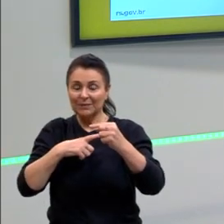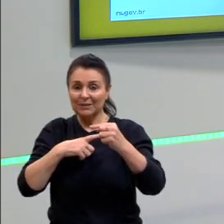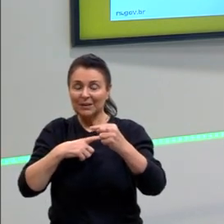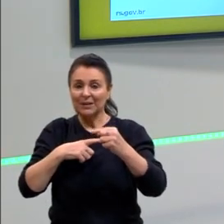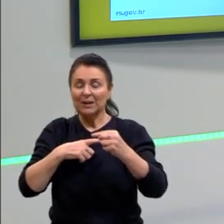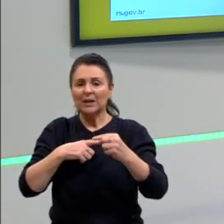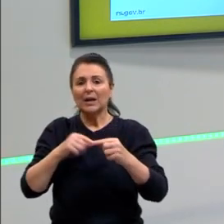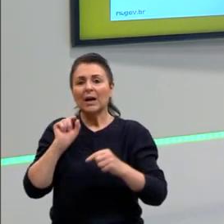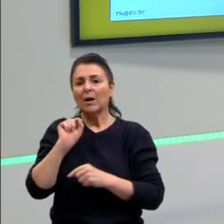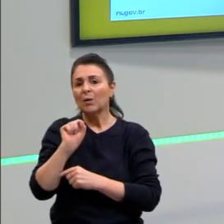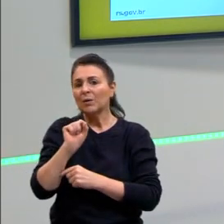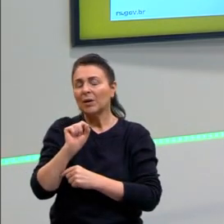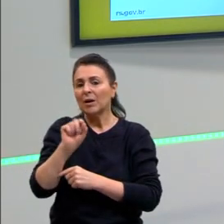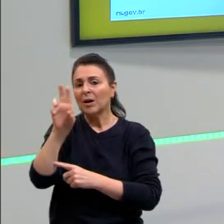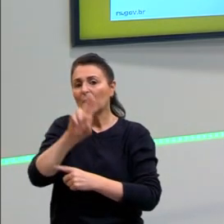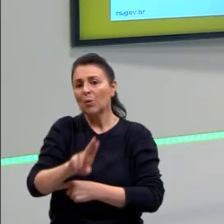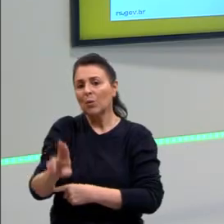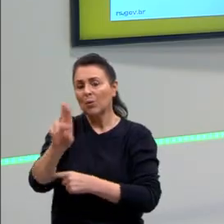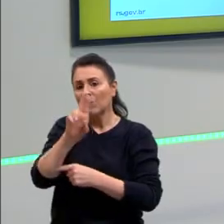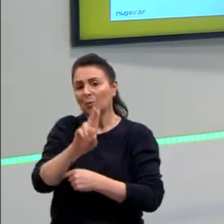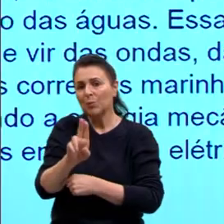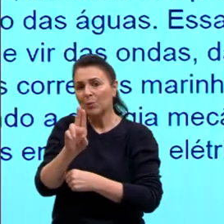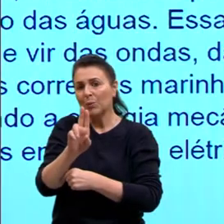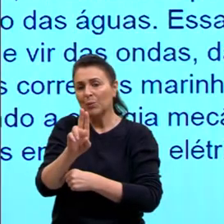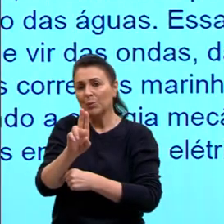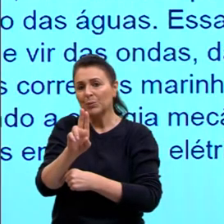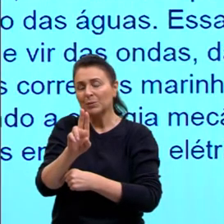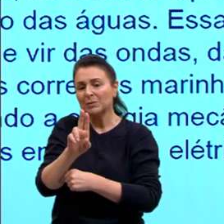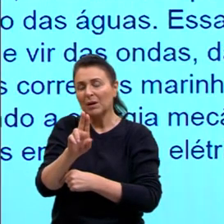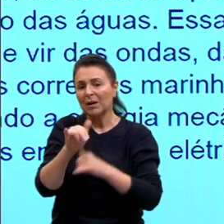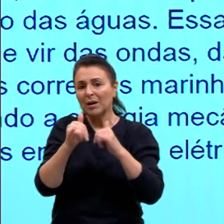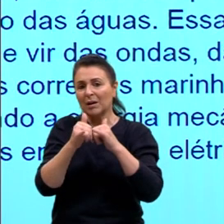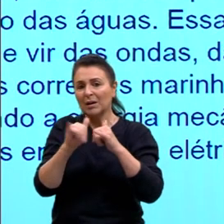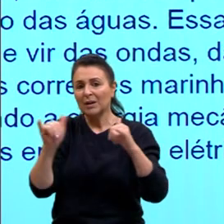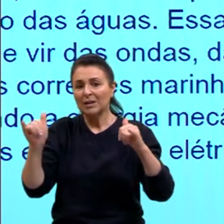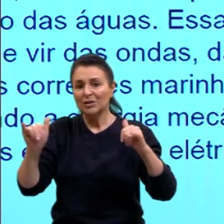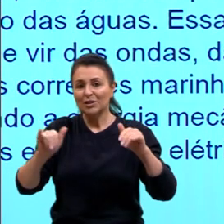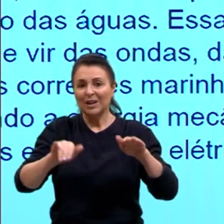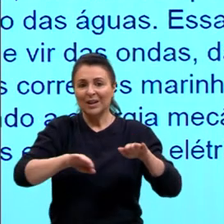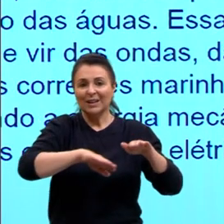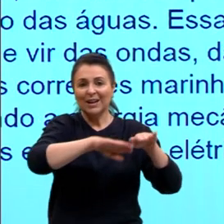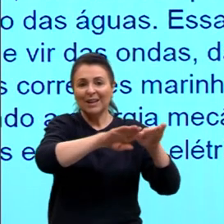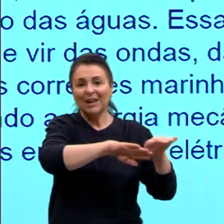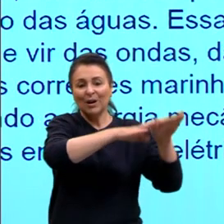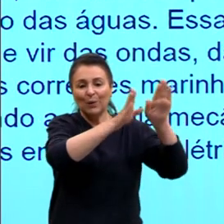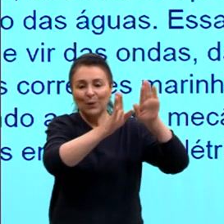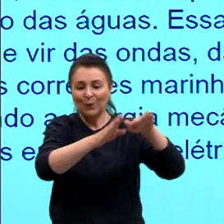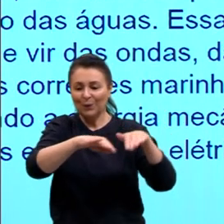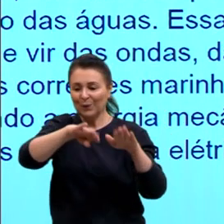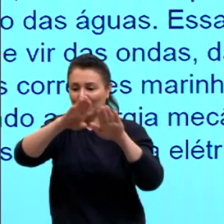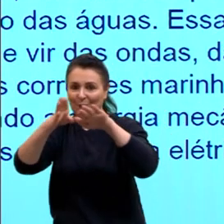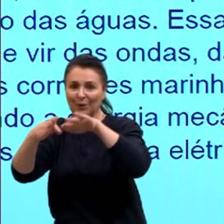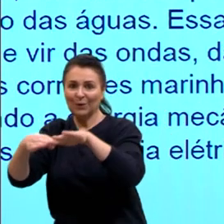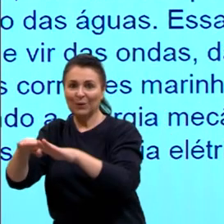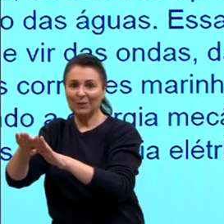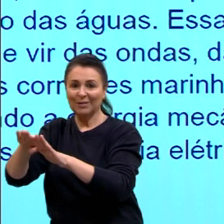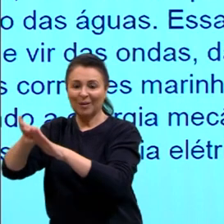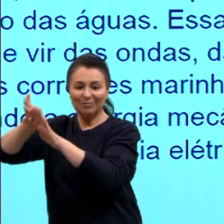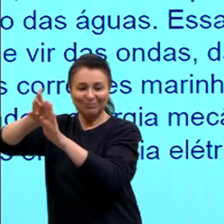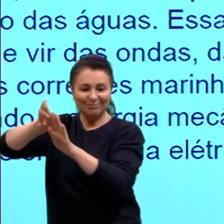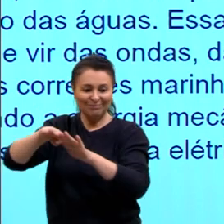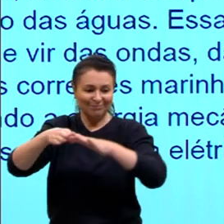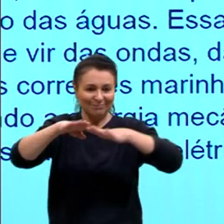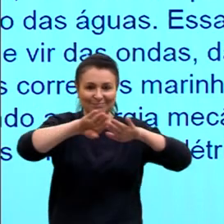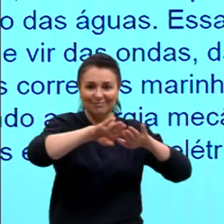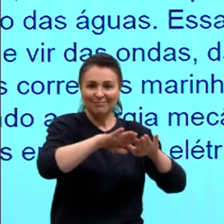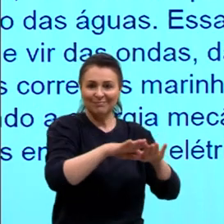são justamente que utilizam as, a energia das ondas, tá, agorizada. Esse de cima aqui, é engraçado, parece